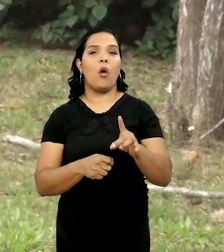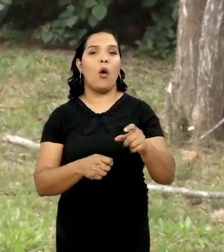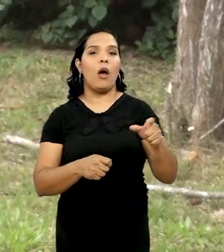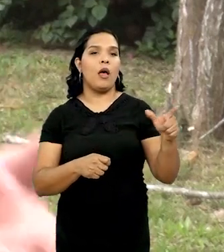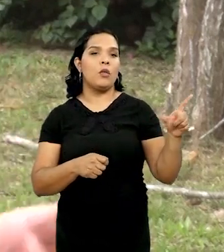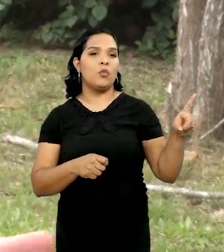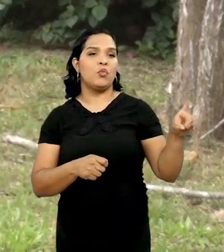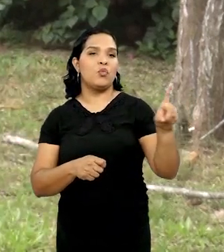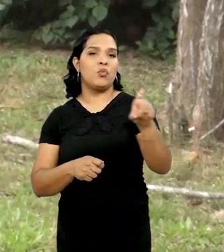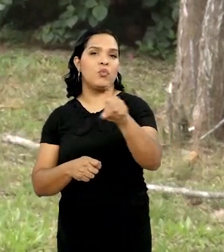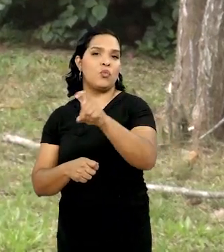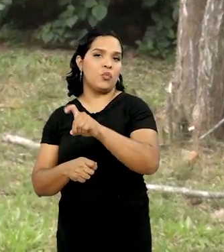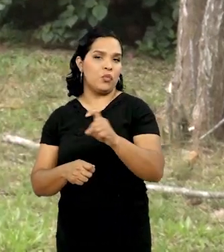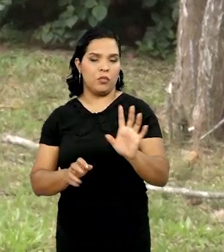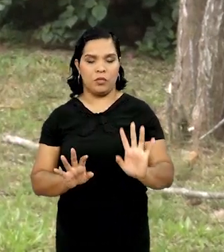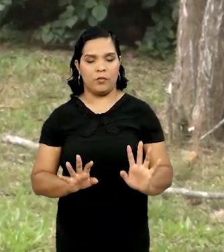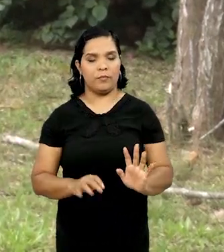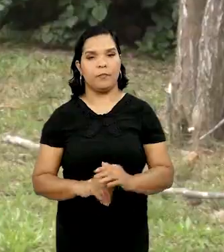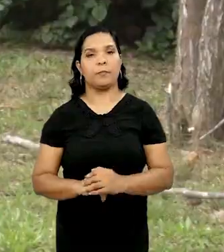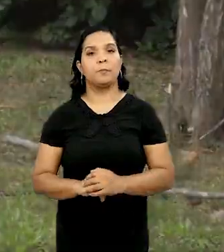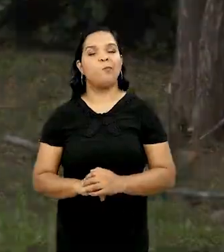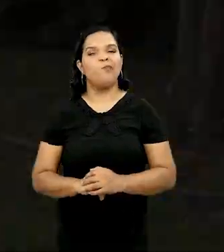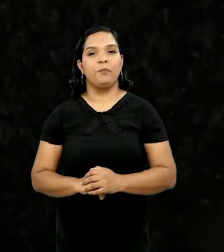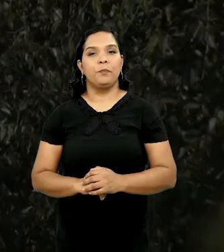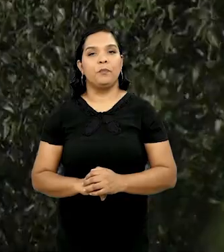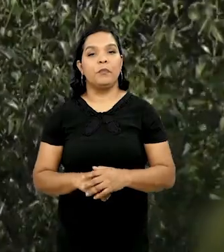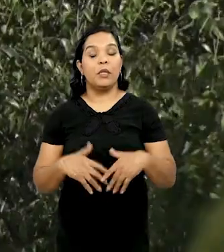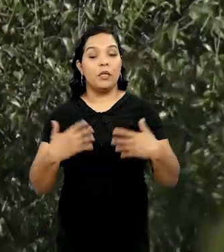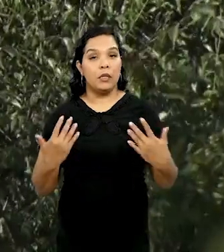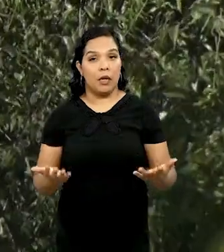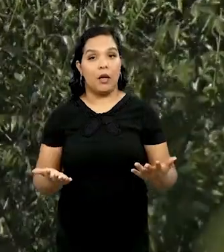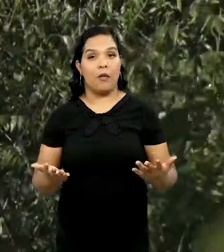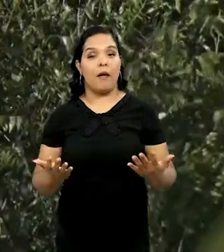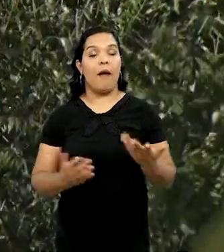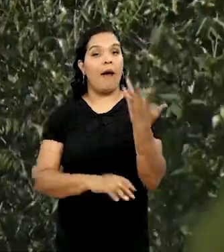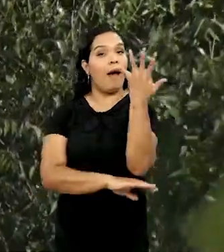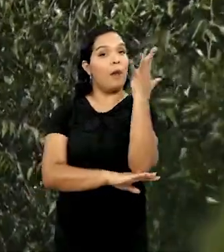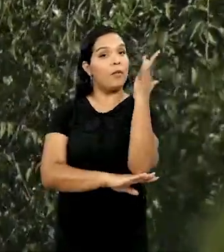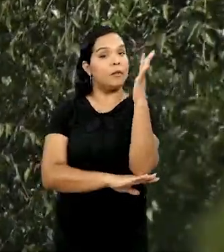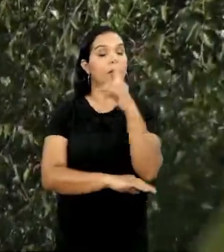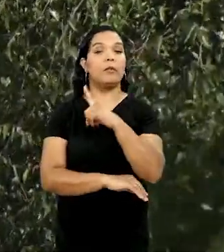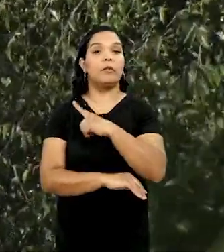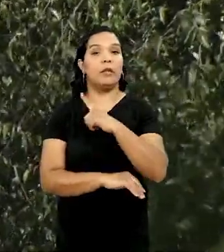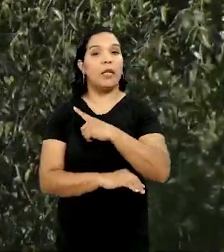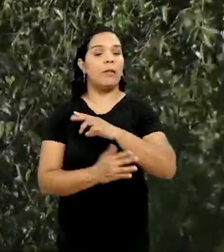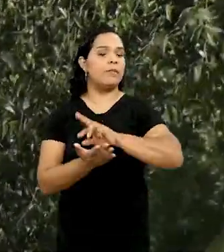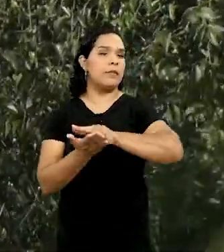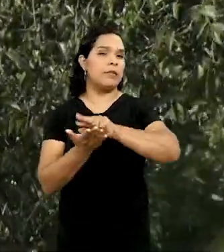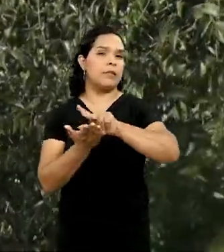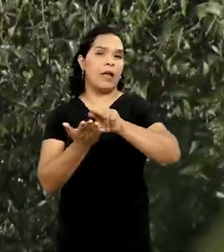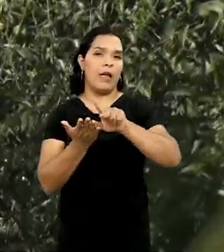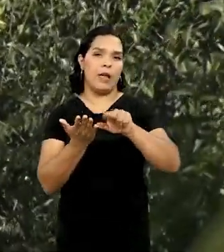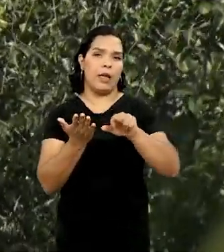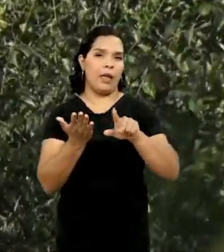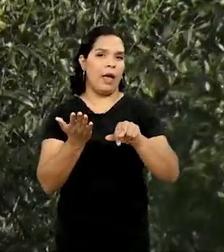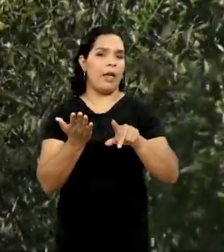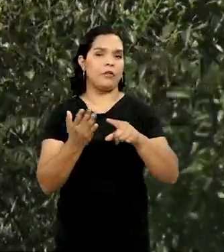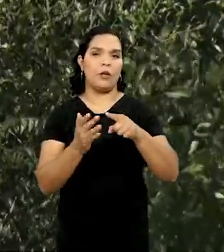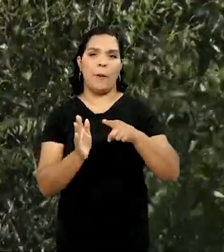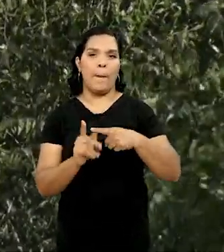por meio de inseticida, por exemplo, né? ou biocida, né? Então a arborização, ela tem uma série